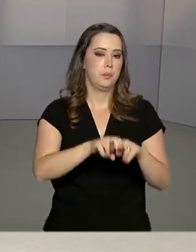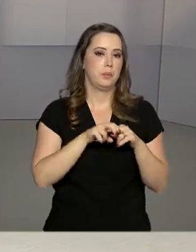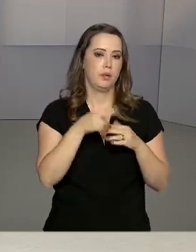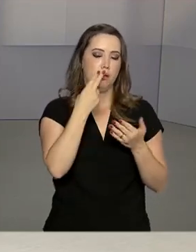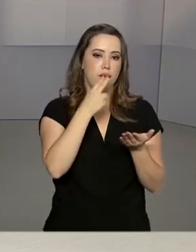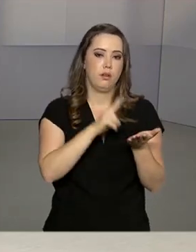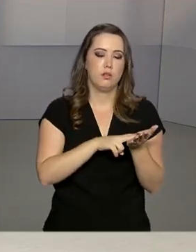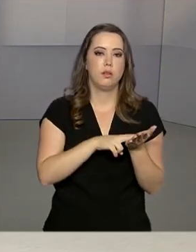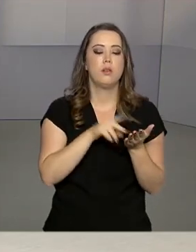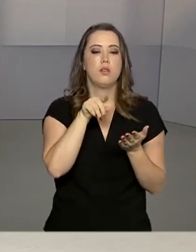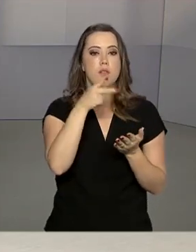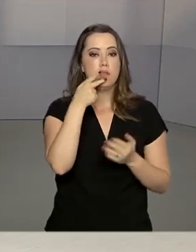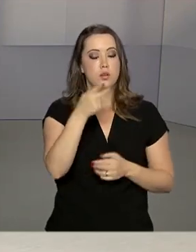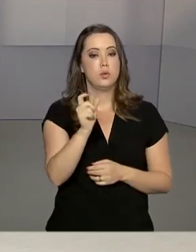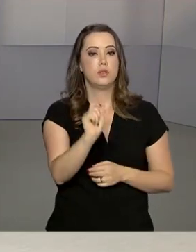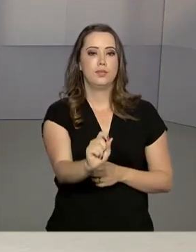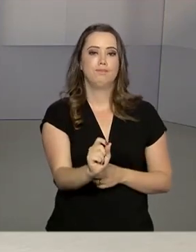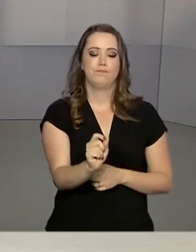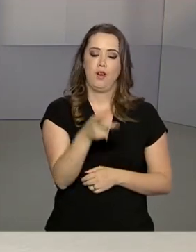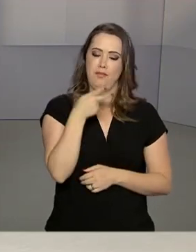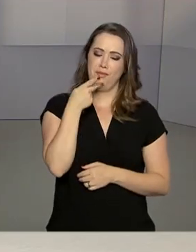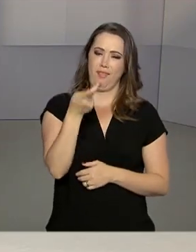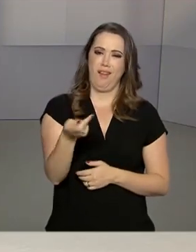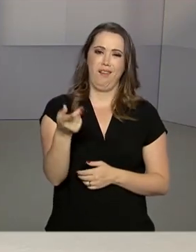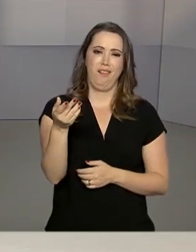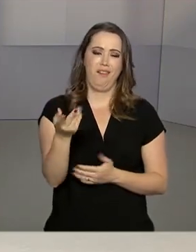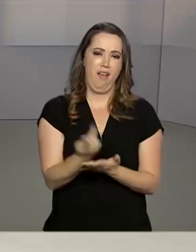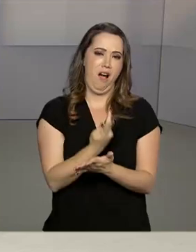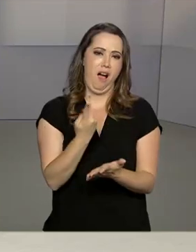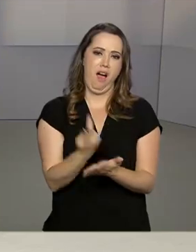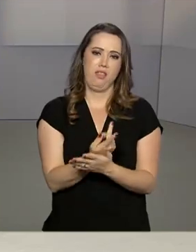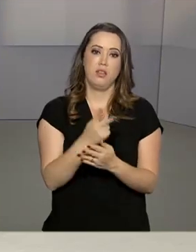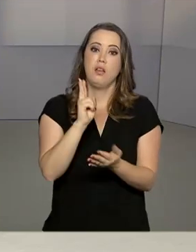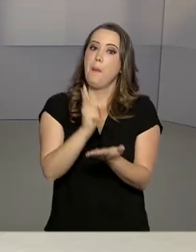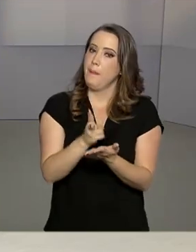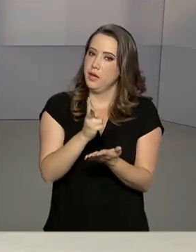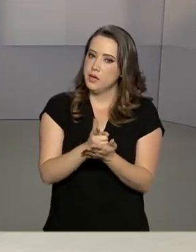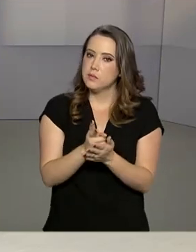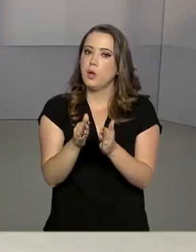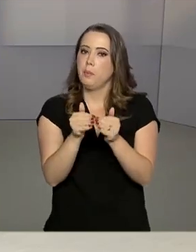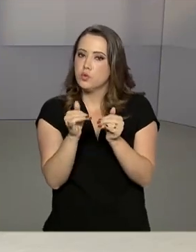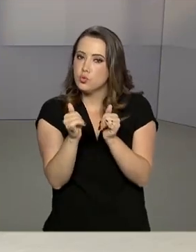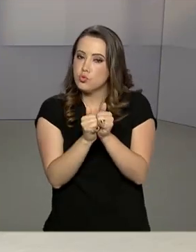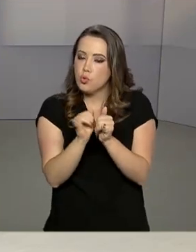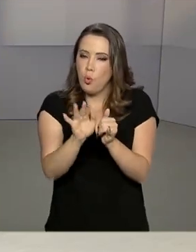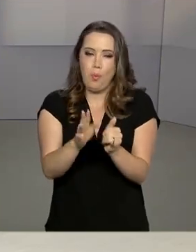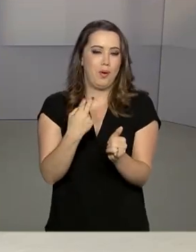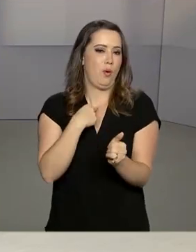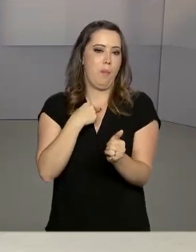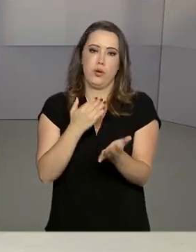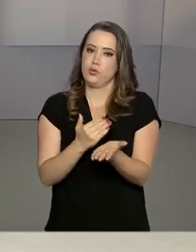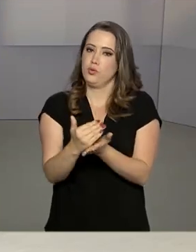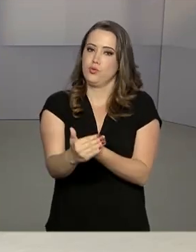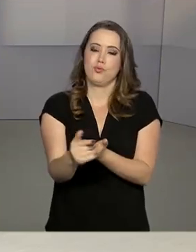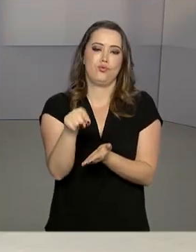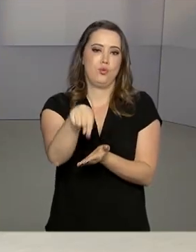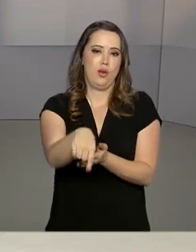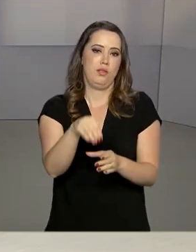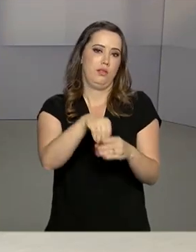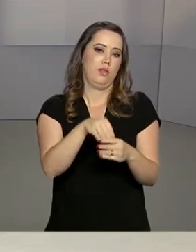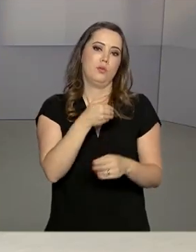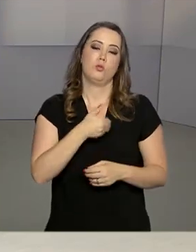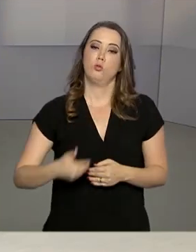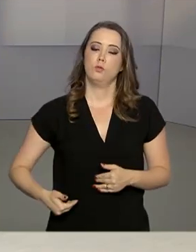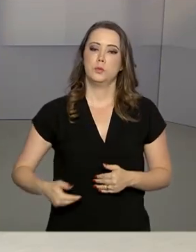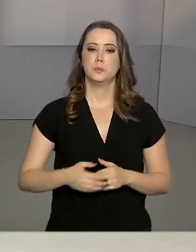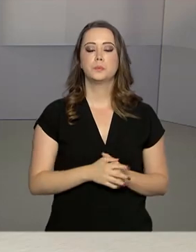nota, o presidente afirmou que um pronunciamento infeliz, ainda que tenha se desculpado, tornou insustentável a sua permanência.